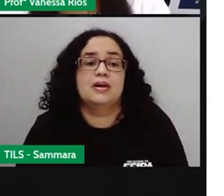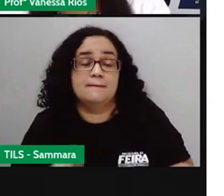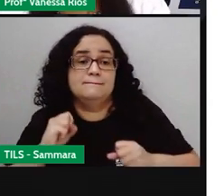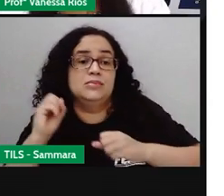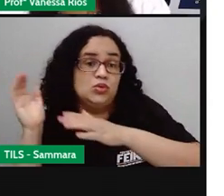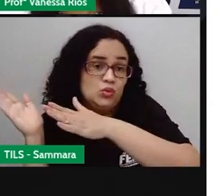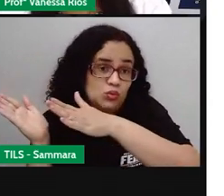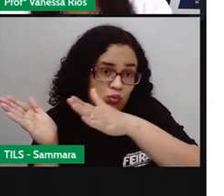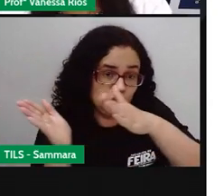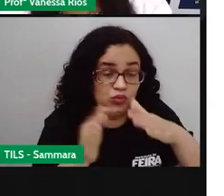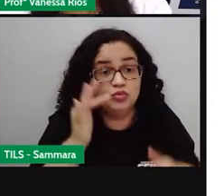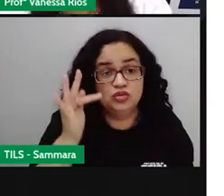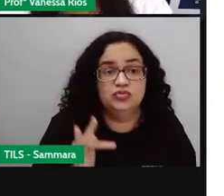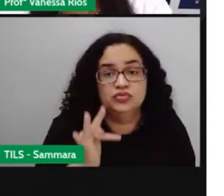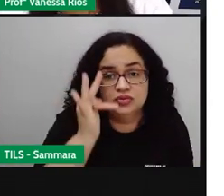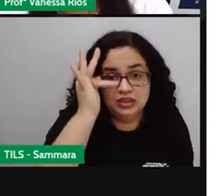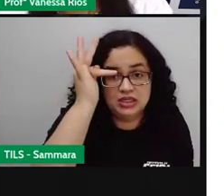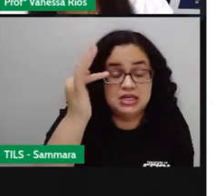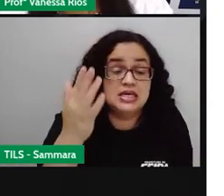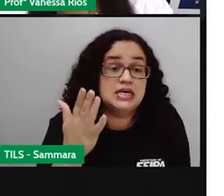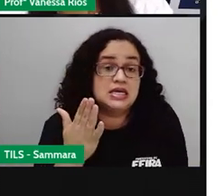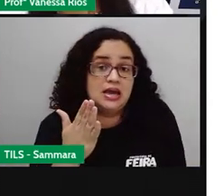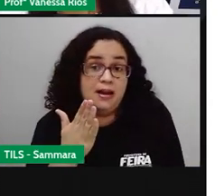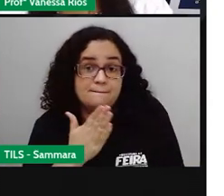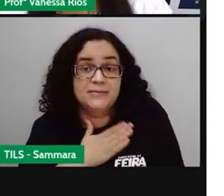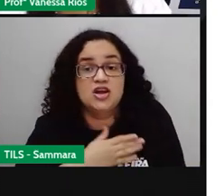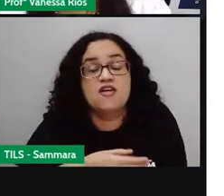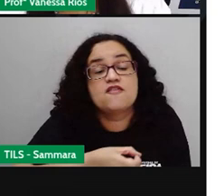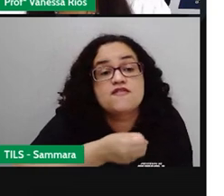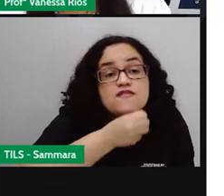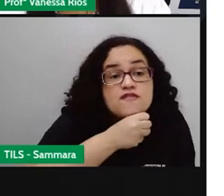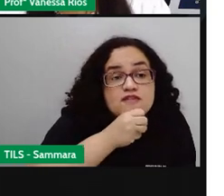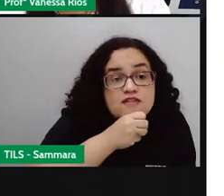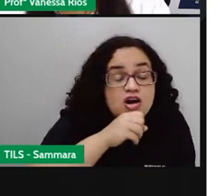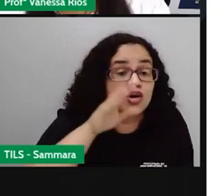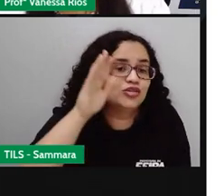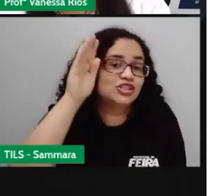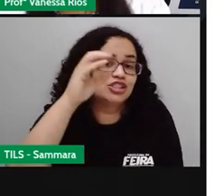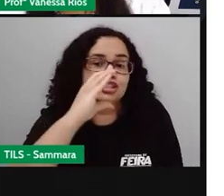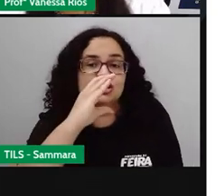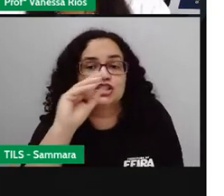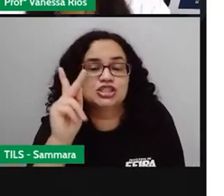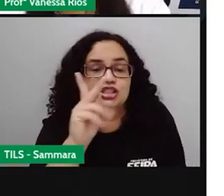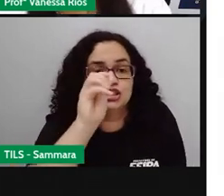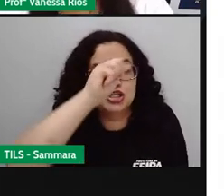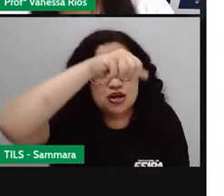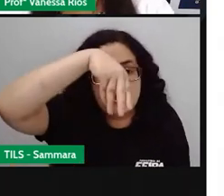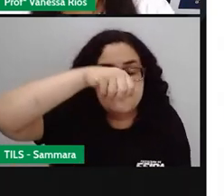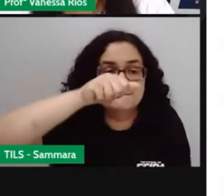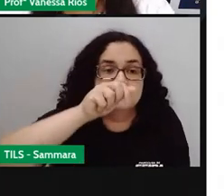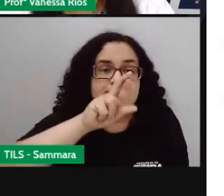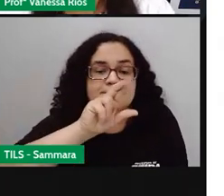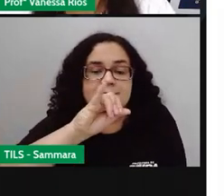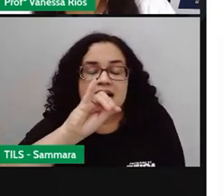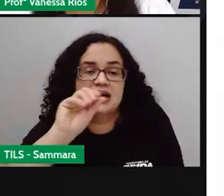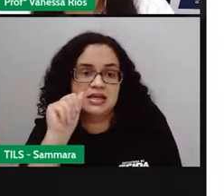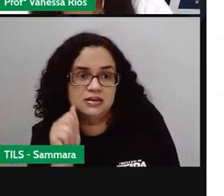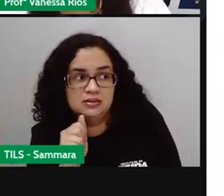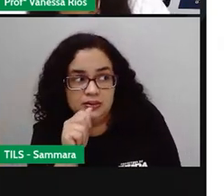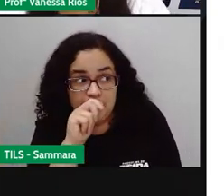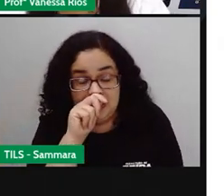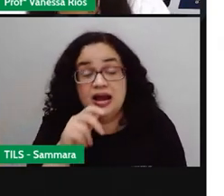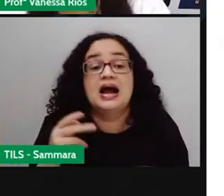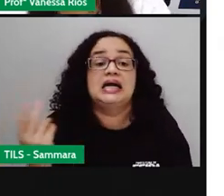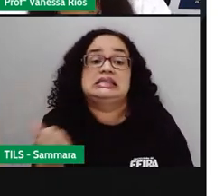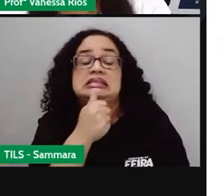programada para o futuro, ó. Minha avó me chamaria. Então tá se referindo a